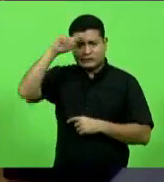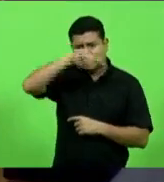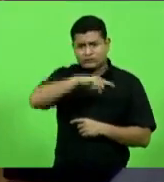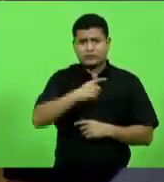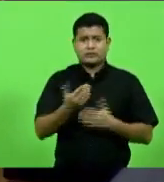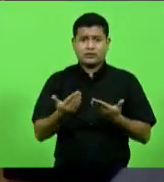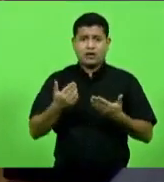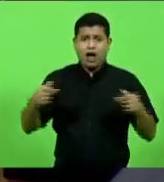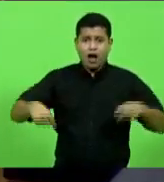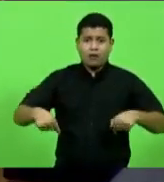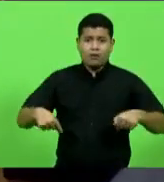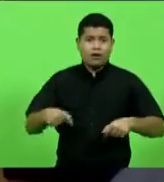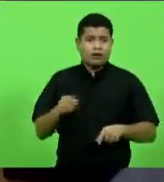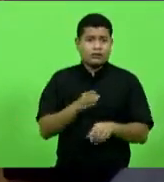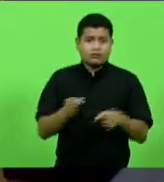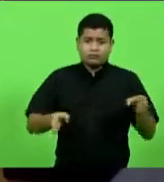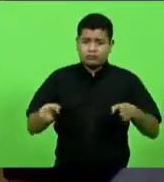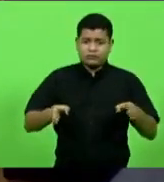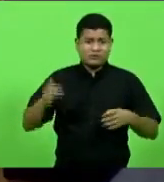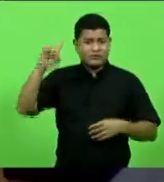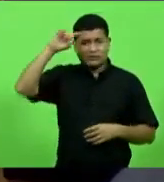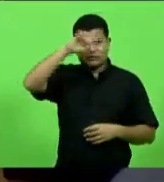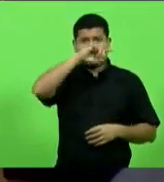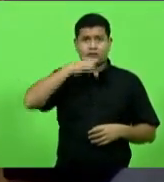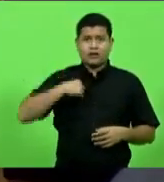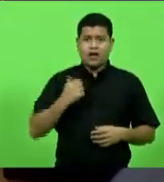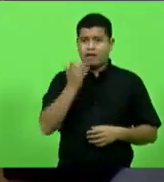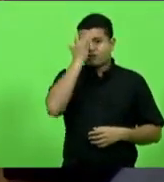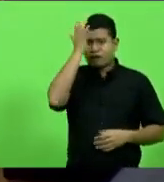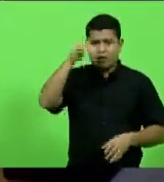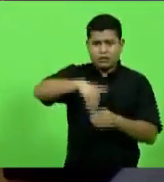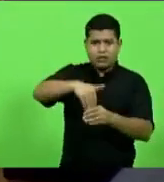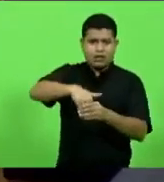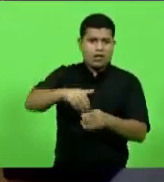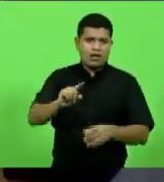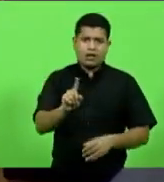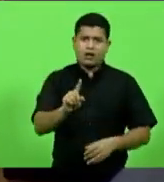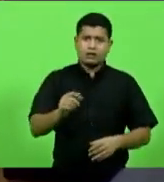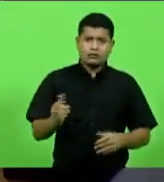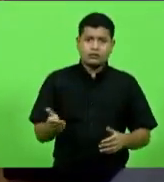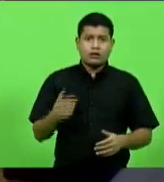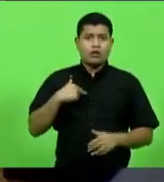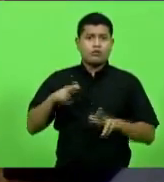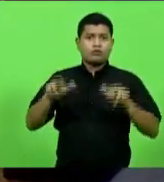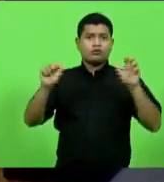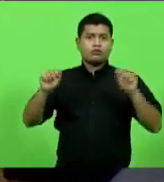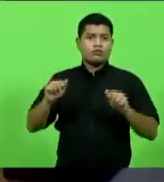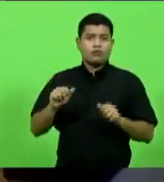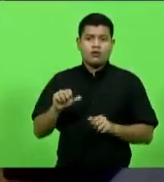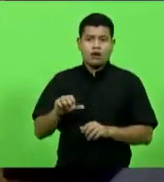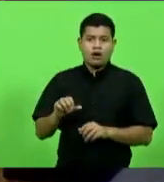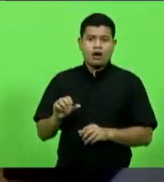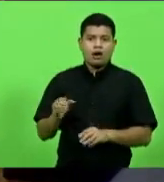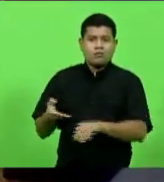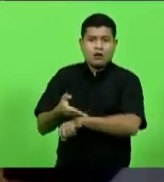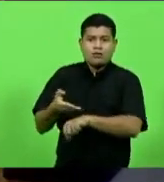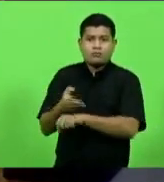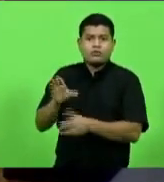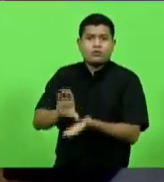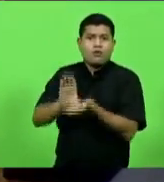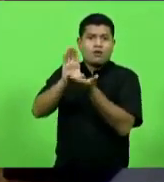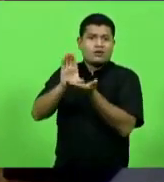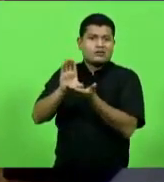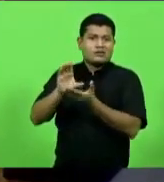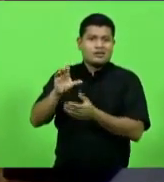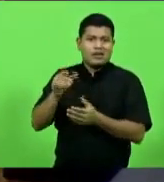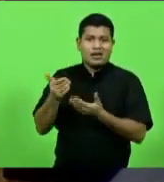agora num momento difícil, ninguém está achando fácil votar isso, eu nunca fiz par de Conselho de Ética, julgar, aparece que a gente está julgando um